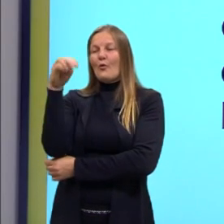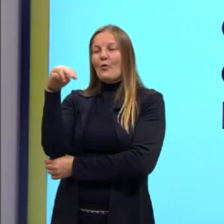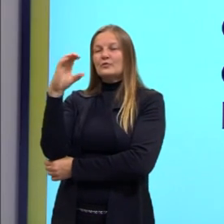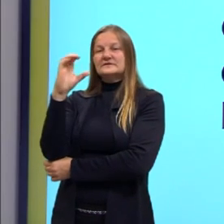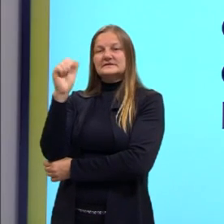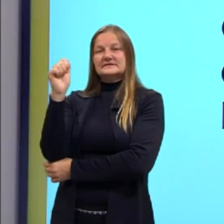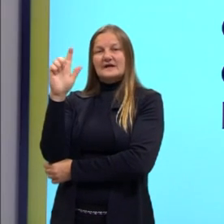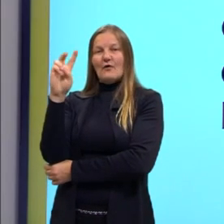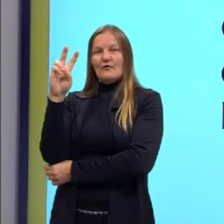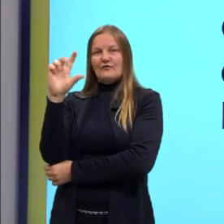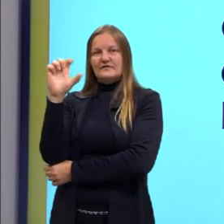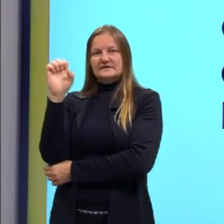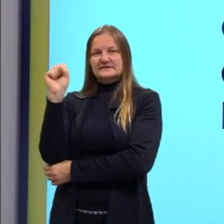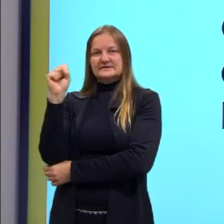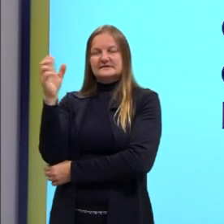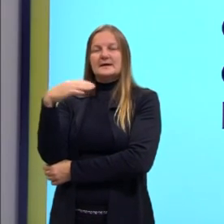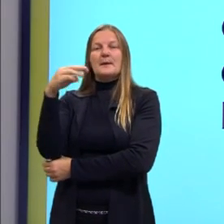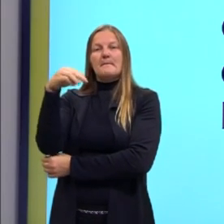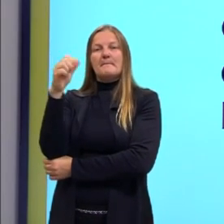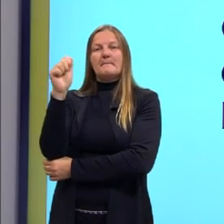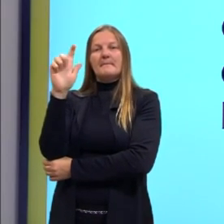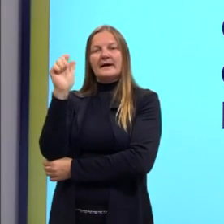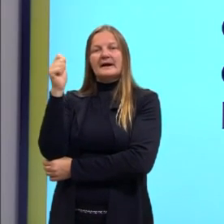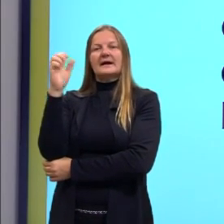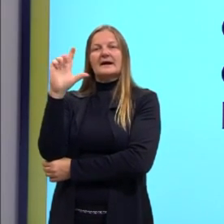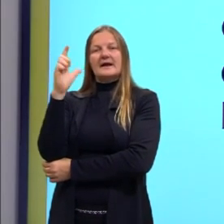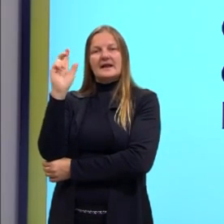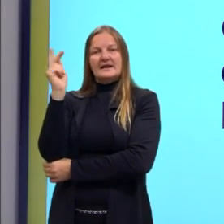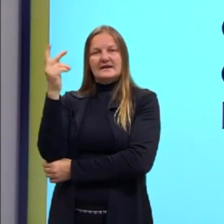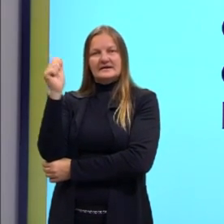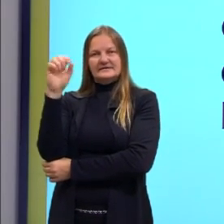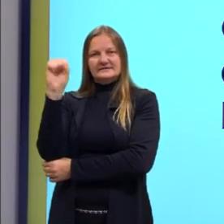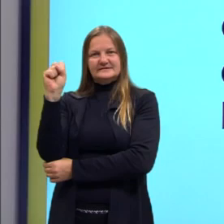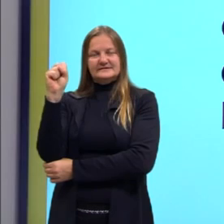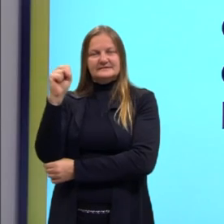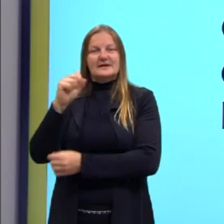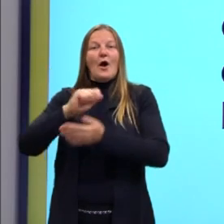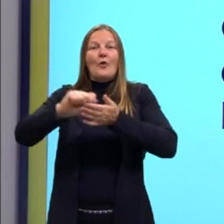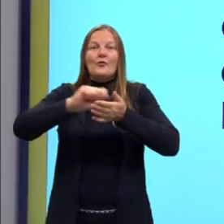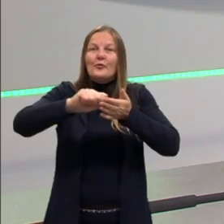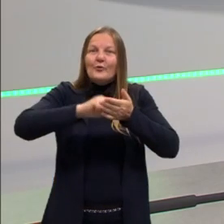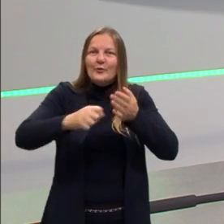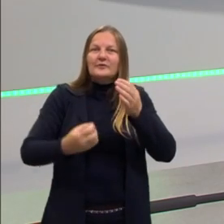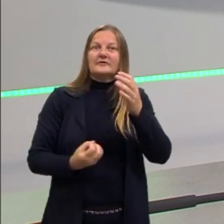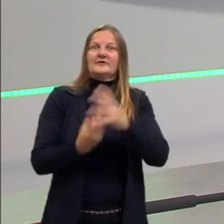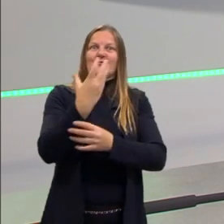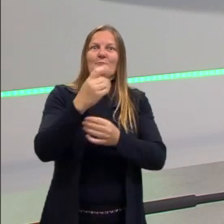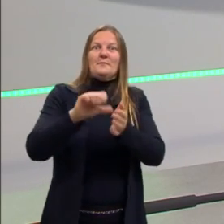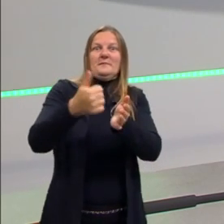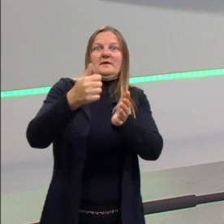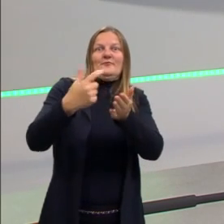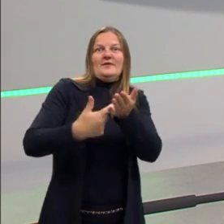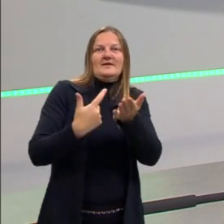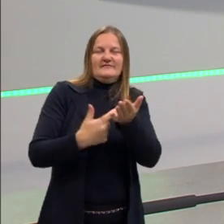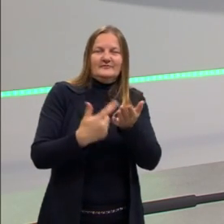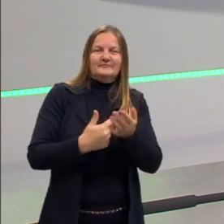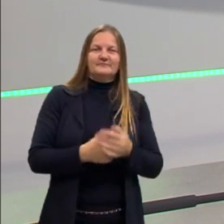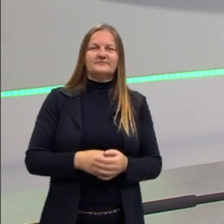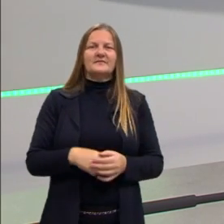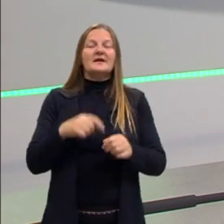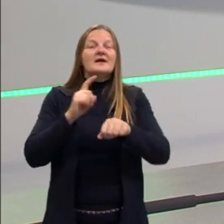que dentro da literatura, as datas, para a gente identificar uma coisa quando começa, quando uma coisa termina,